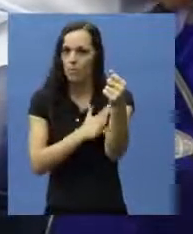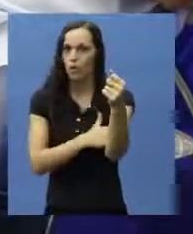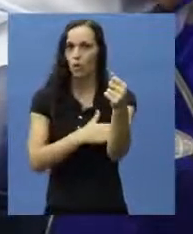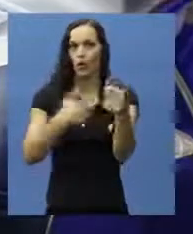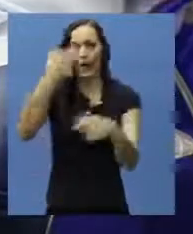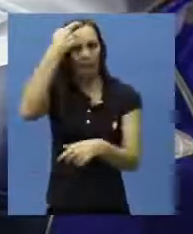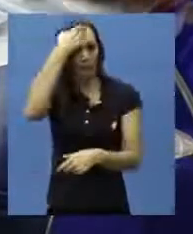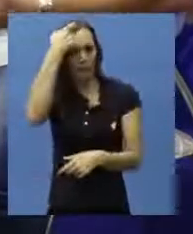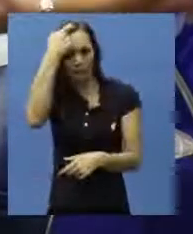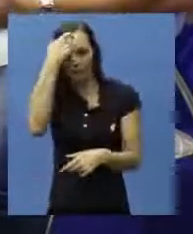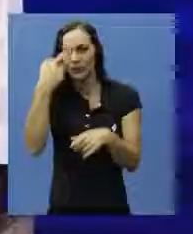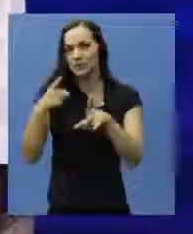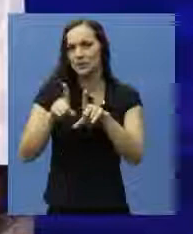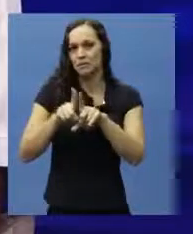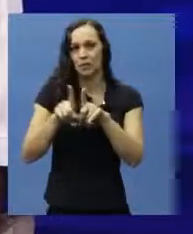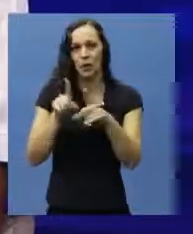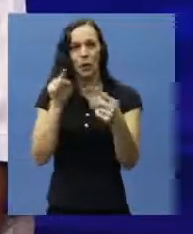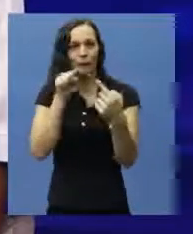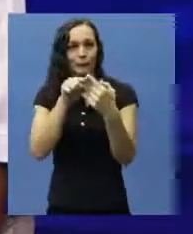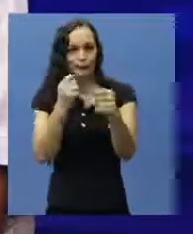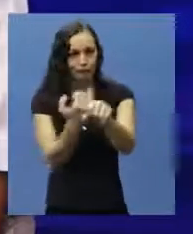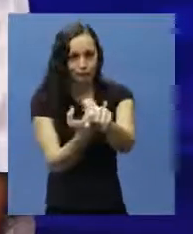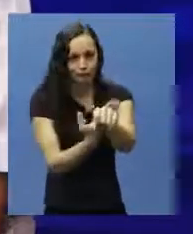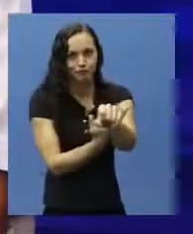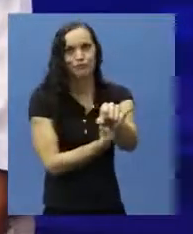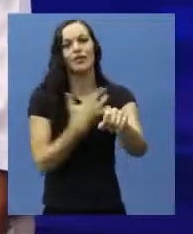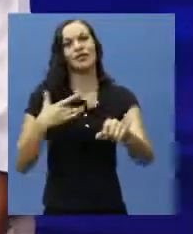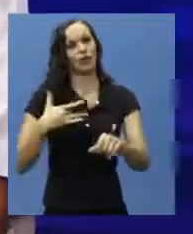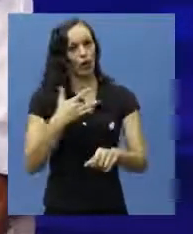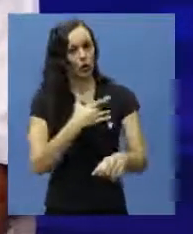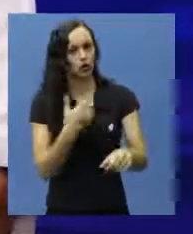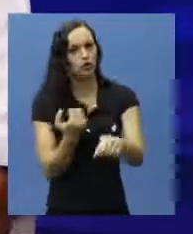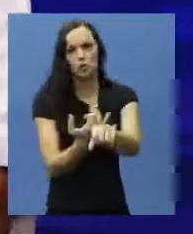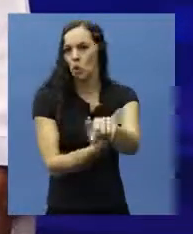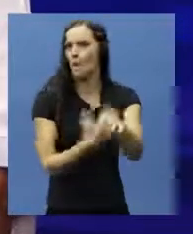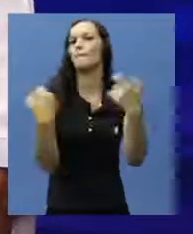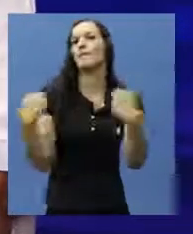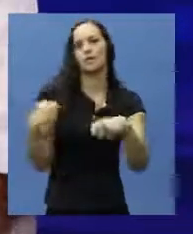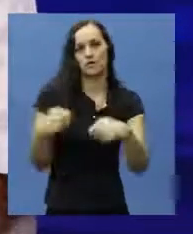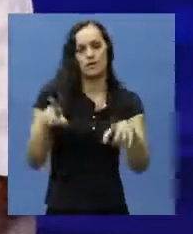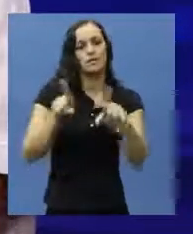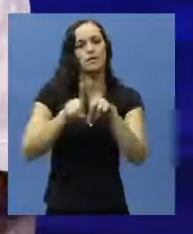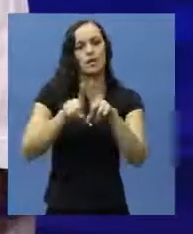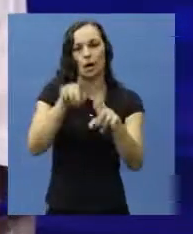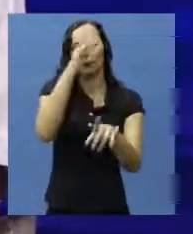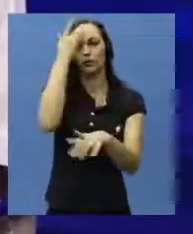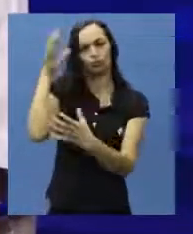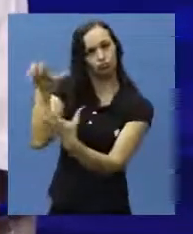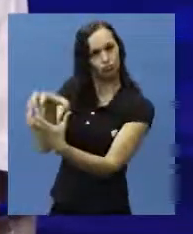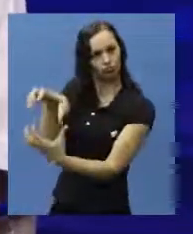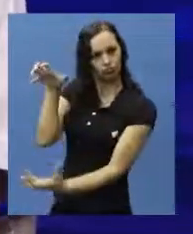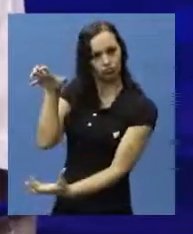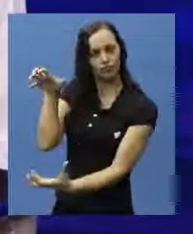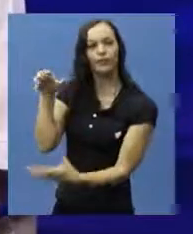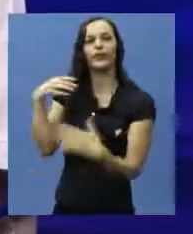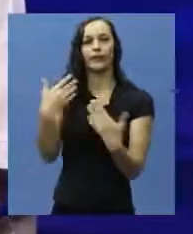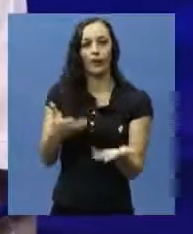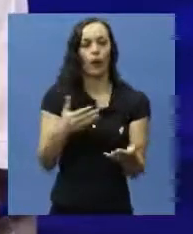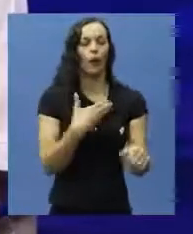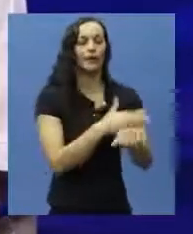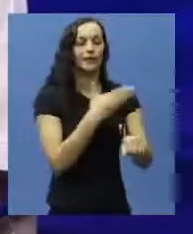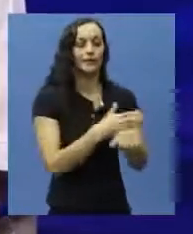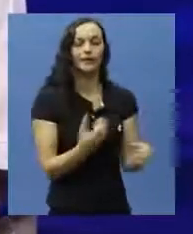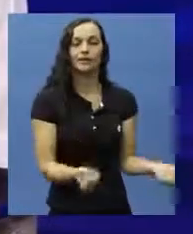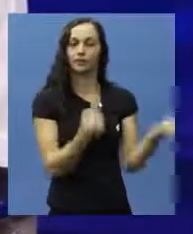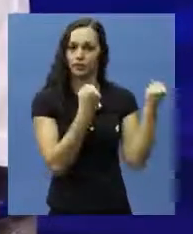para a cabeça, que a parte emocional, que existe essa saúde emocional que a gente precisa trabalhar no idoso. Então, o exercício físico, além de